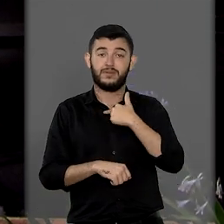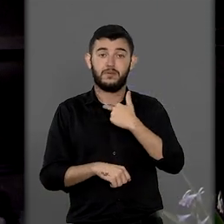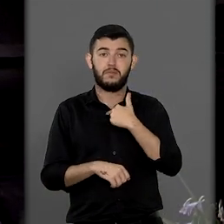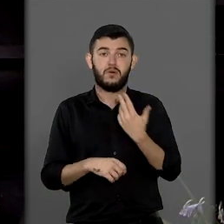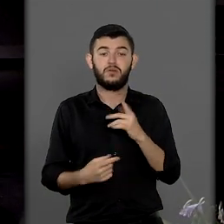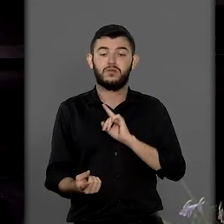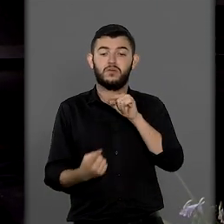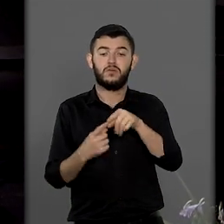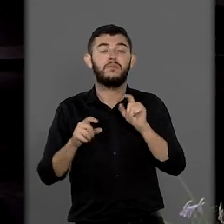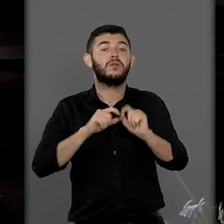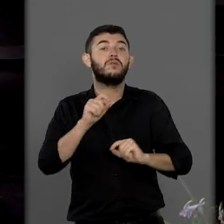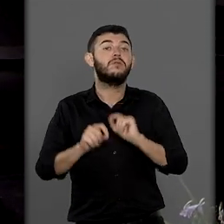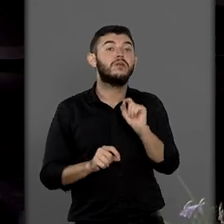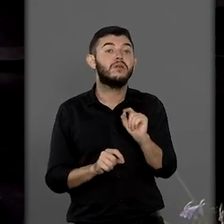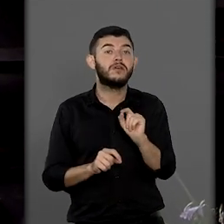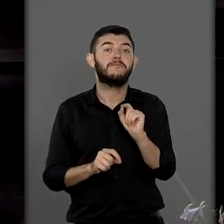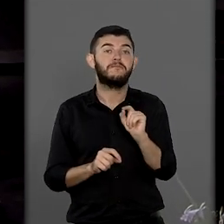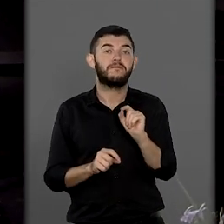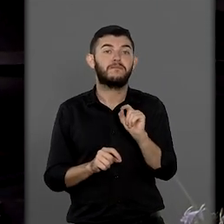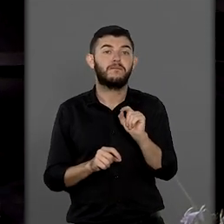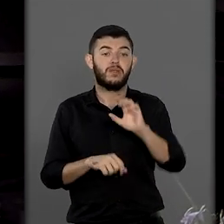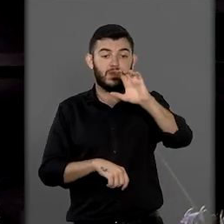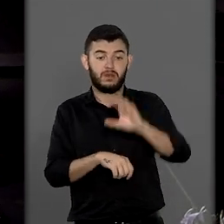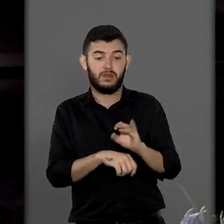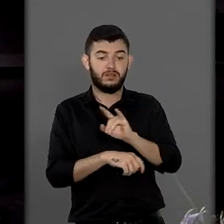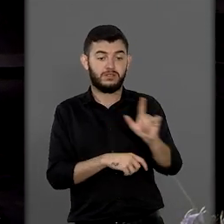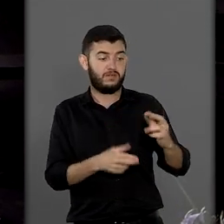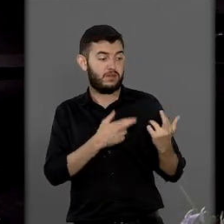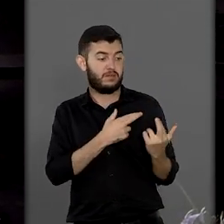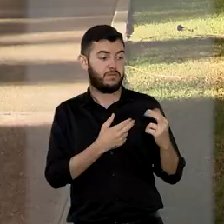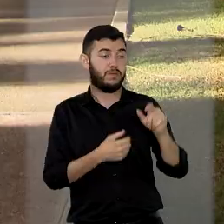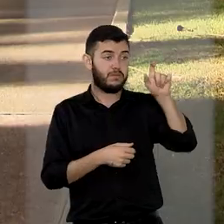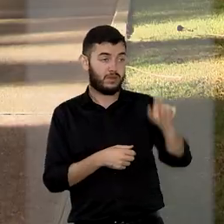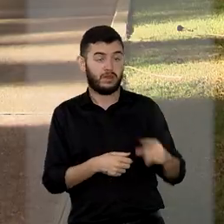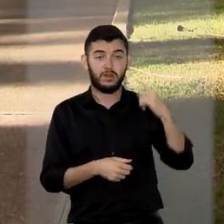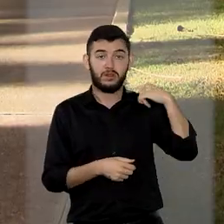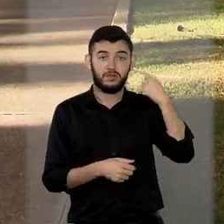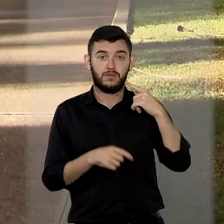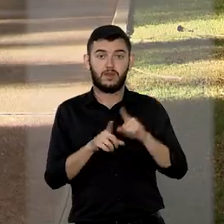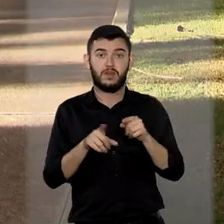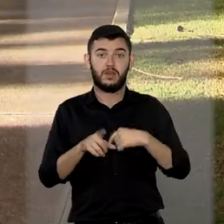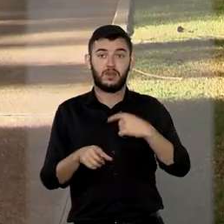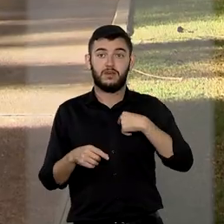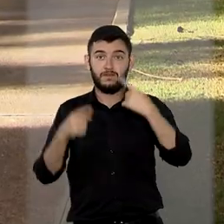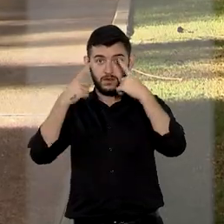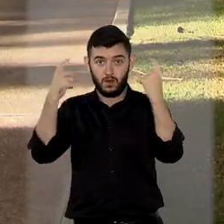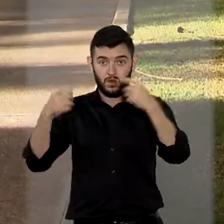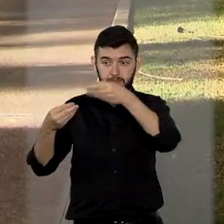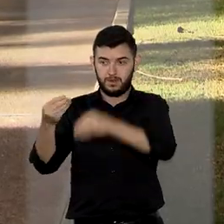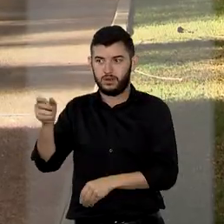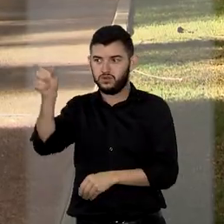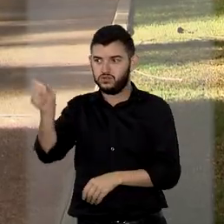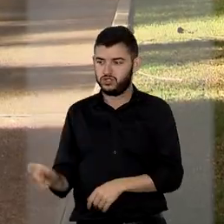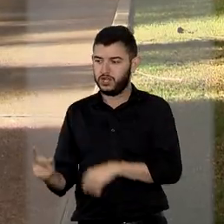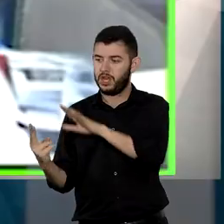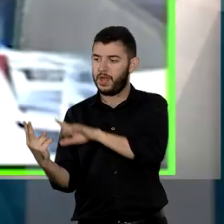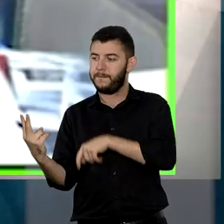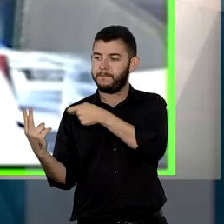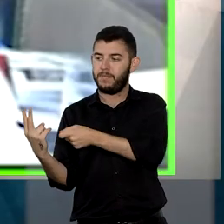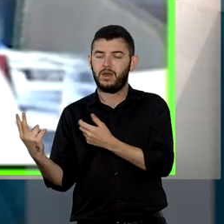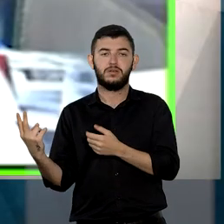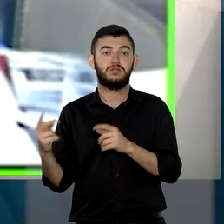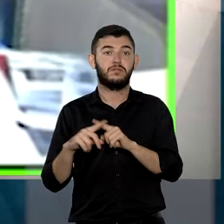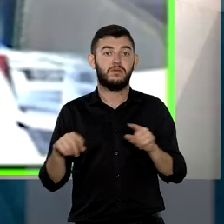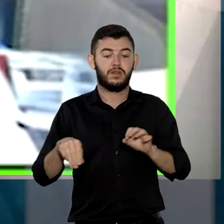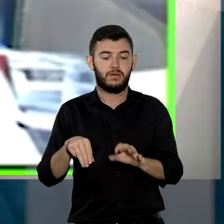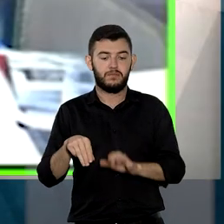invocado para afastar a responsabilização civil do advogado que viola a dignidade da parte adversa. A